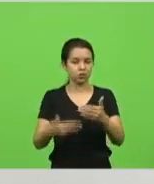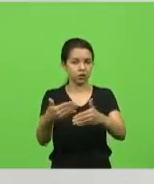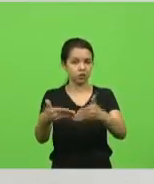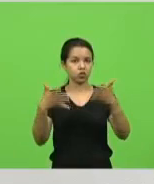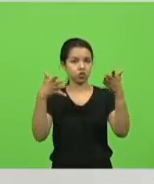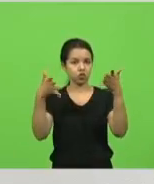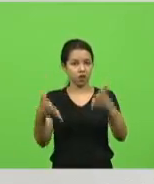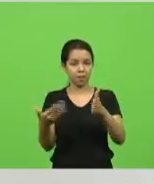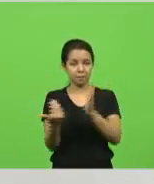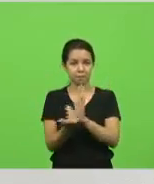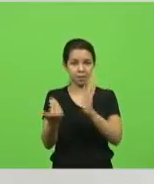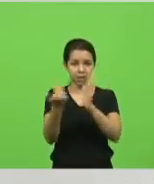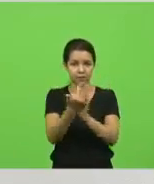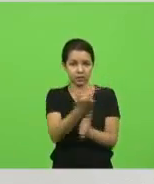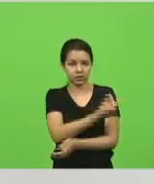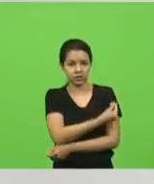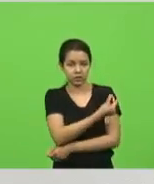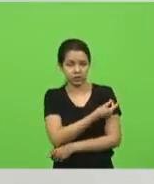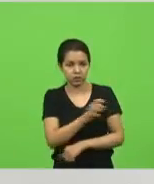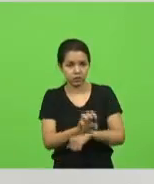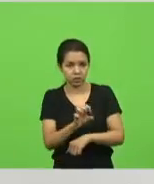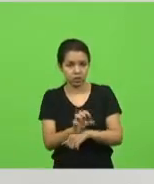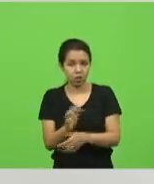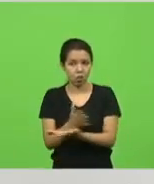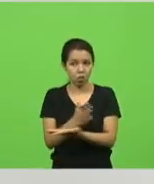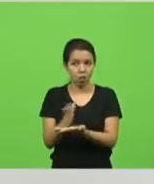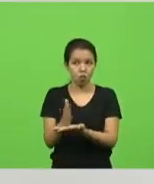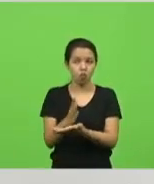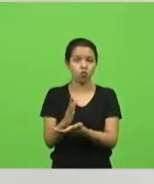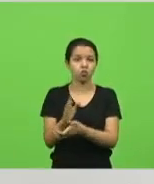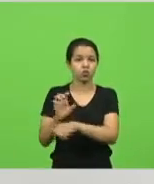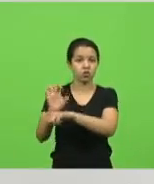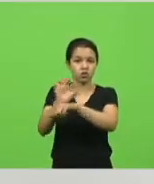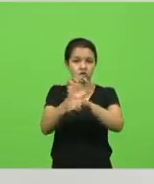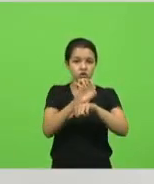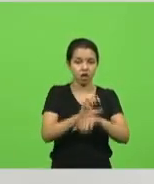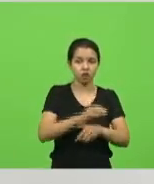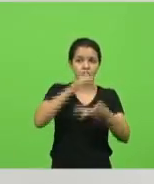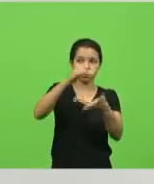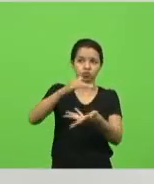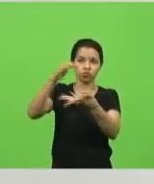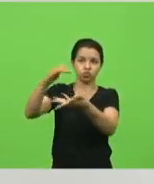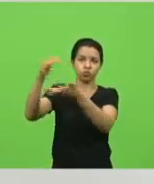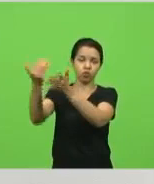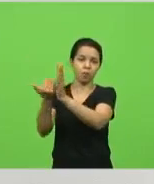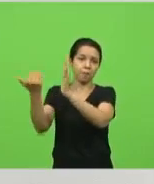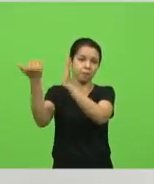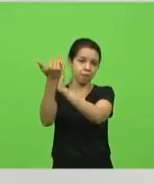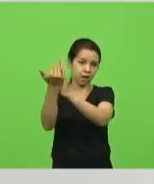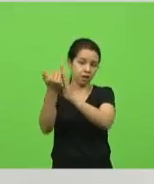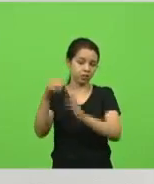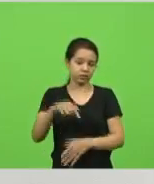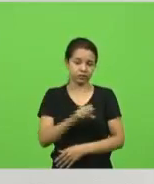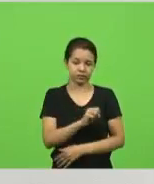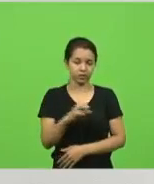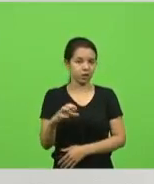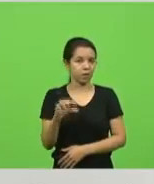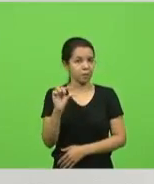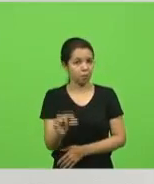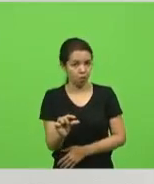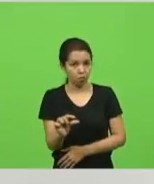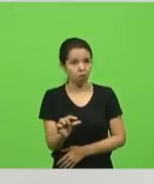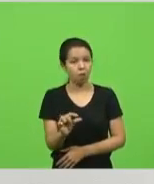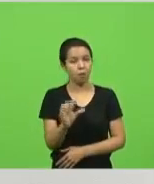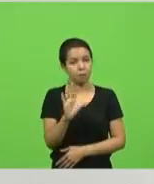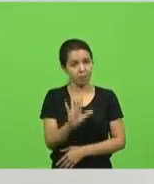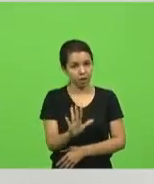estados que parece que foram mais beneficiados do que Santa Catarina, sem dúvida, temos um desafio pela frente, mas, no meu